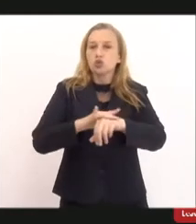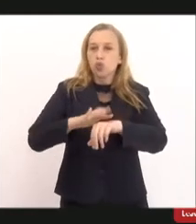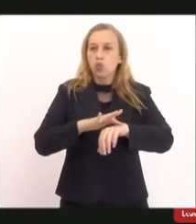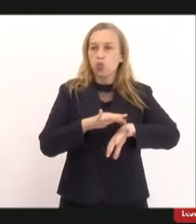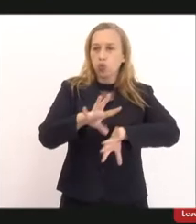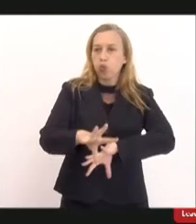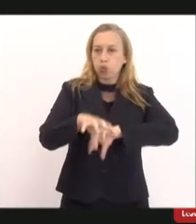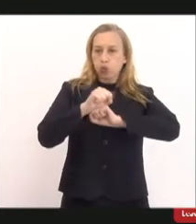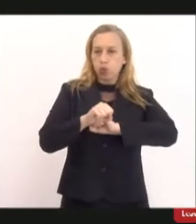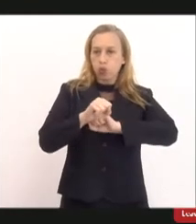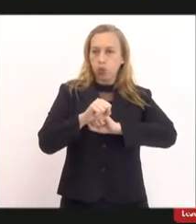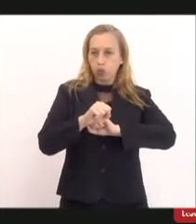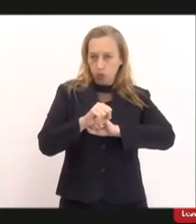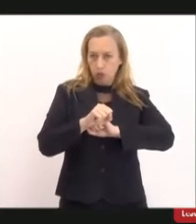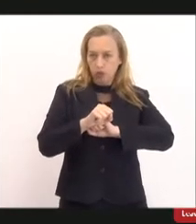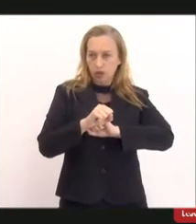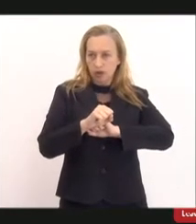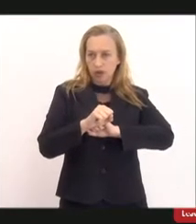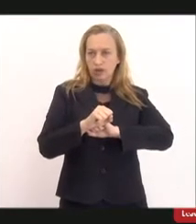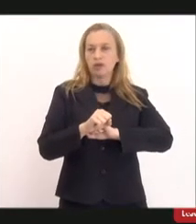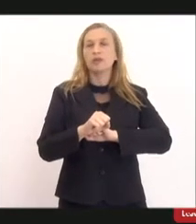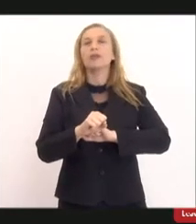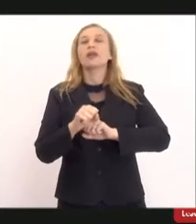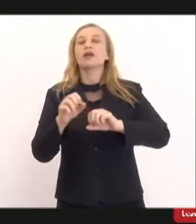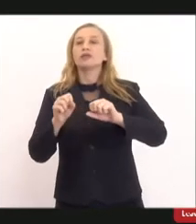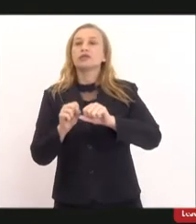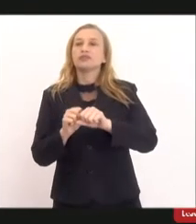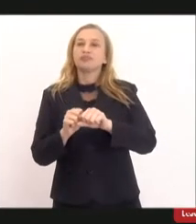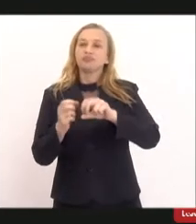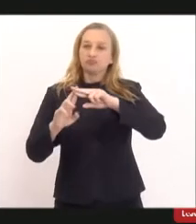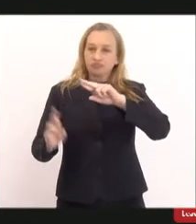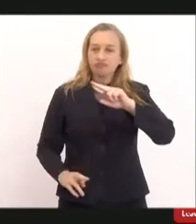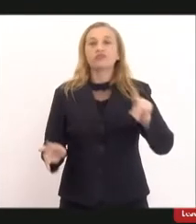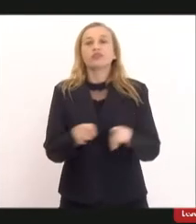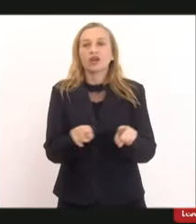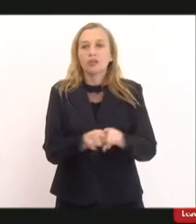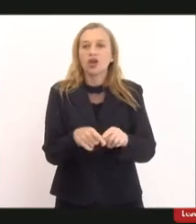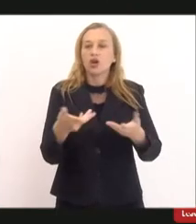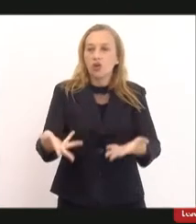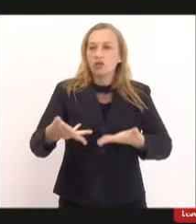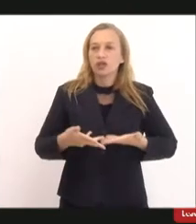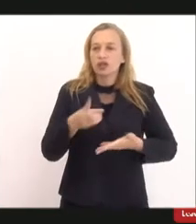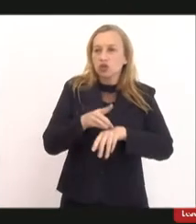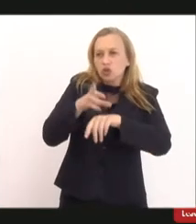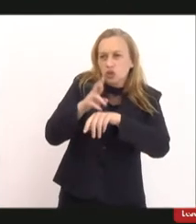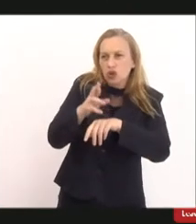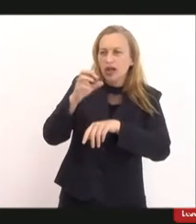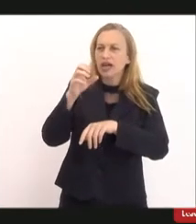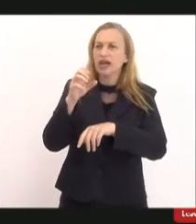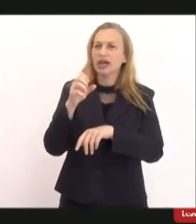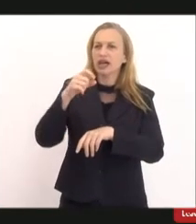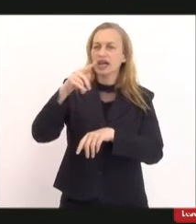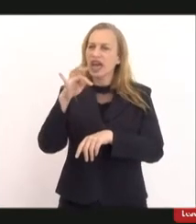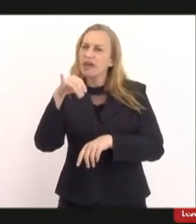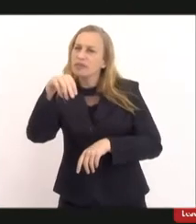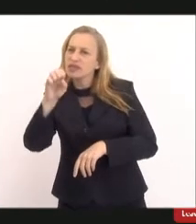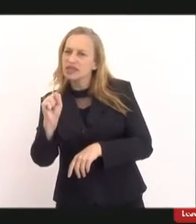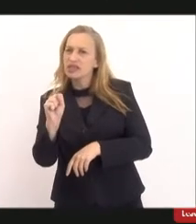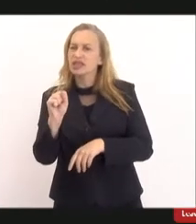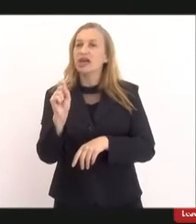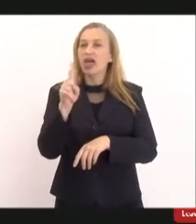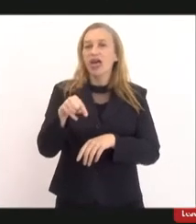infecciosas e parasitárias pela UFRJ. Também convidamos a doutora Kemi Scarlett Shiba,